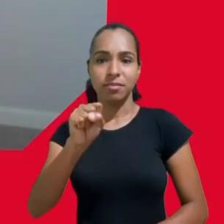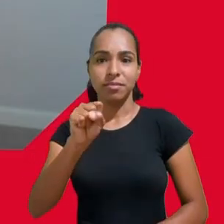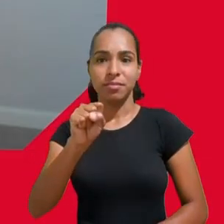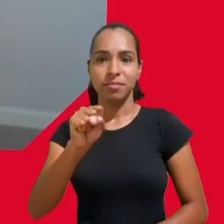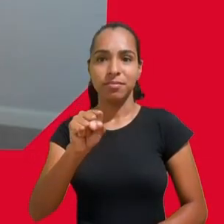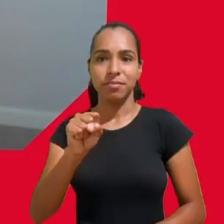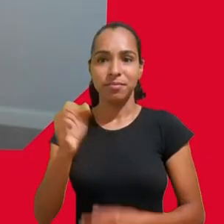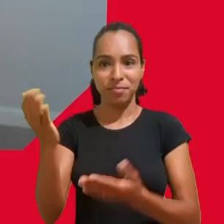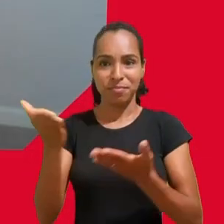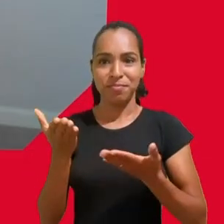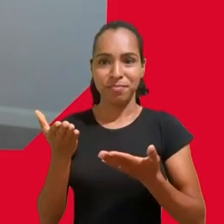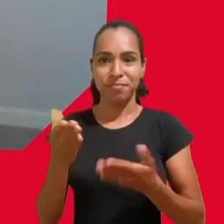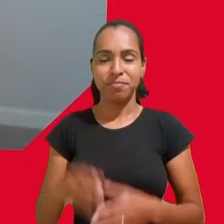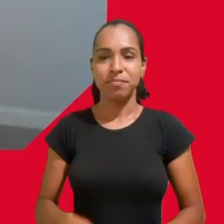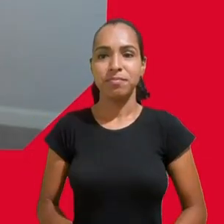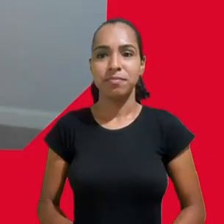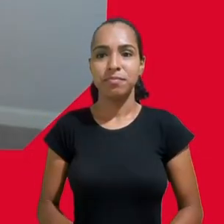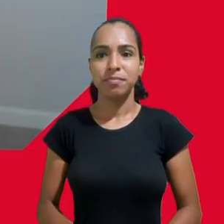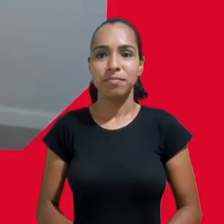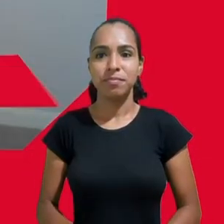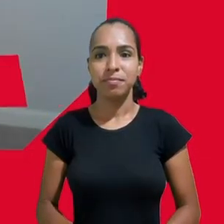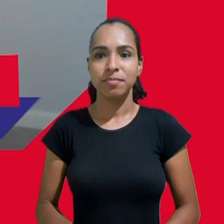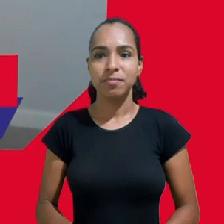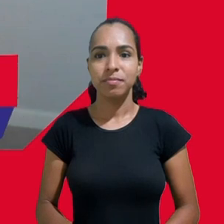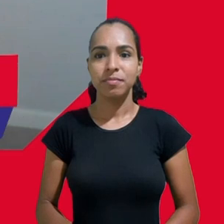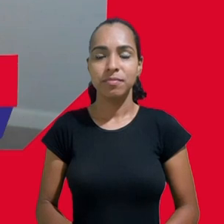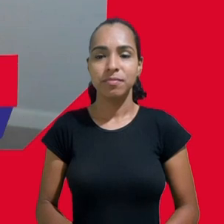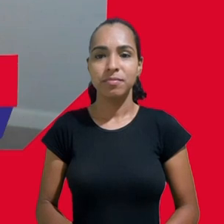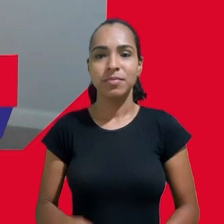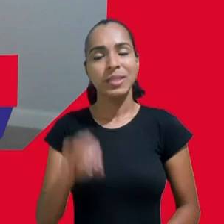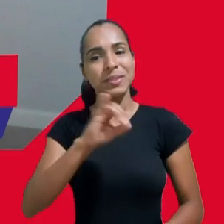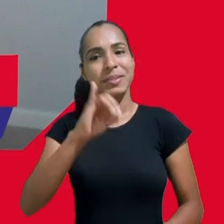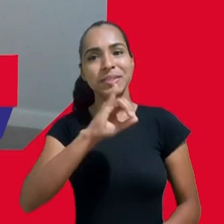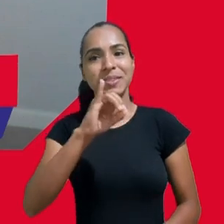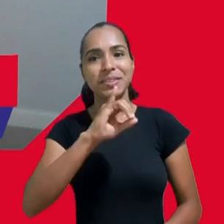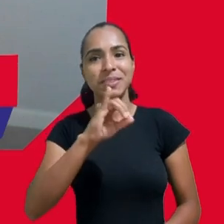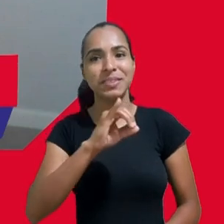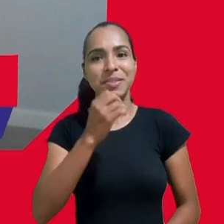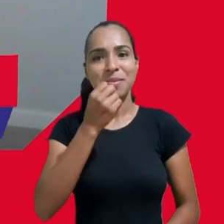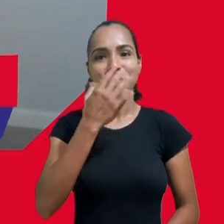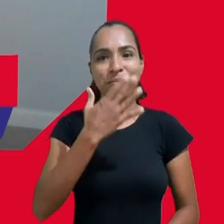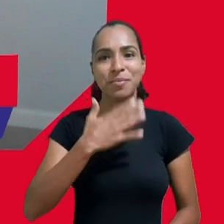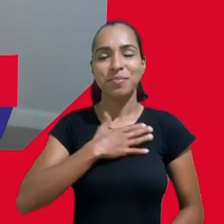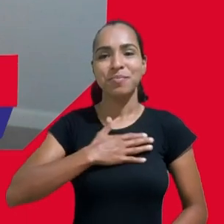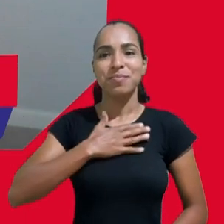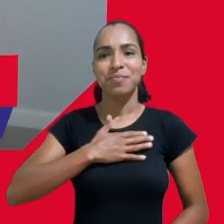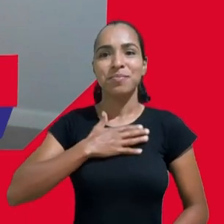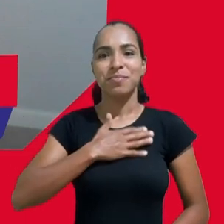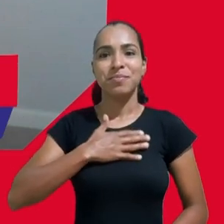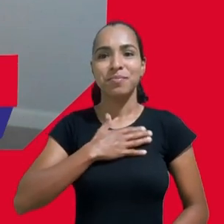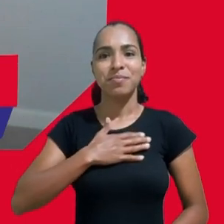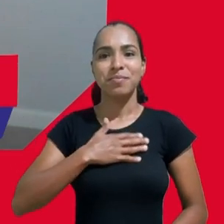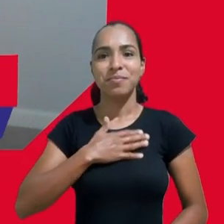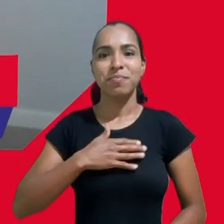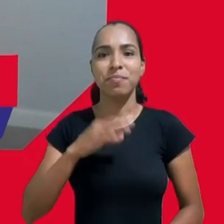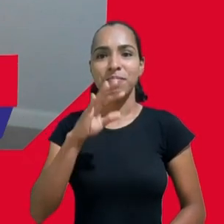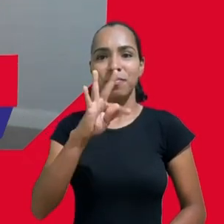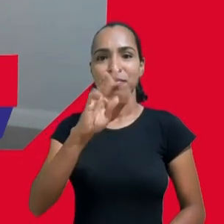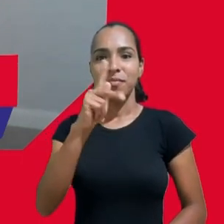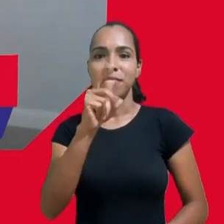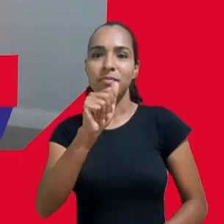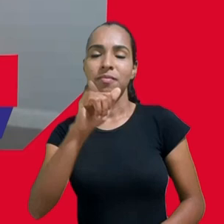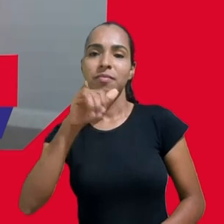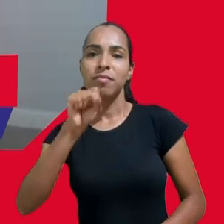Oi Gi oi pessoal boa noite a todos que estão nos assistindo hoje eu me chamo Thais Rugolo sou assistente jurídica aqui do programa Transconsumo